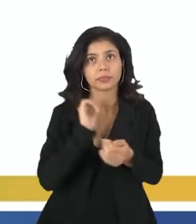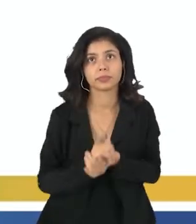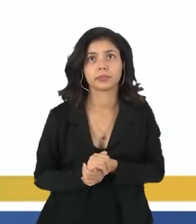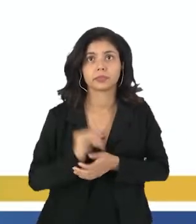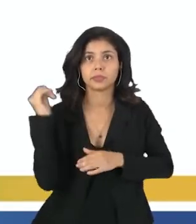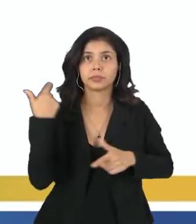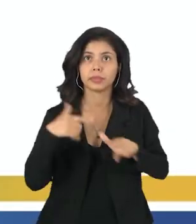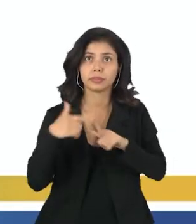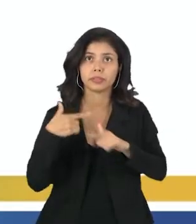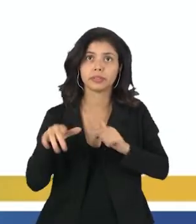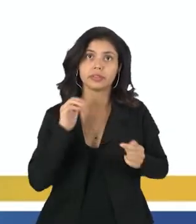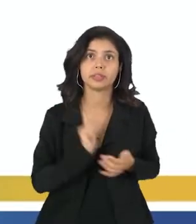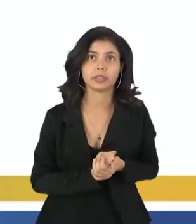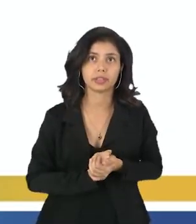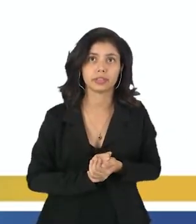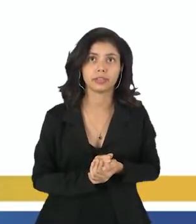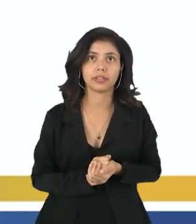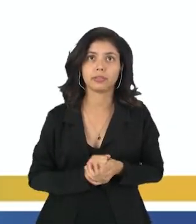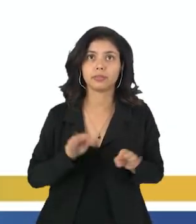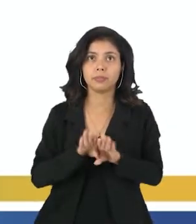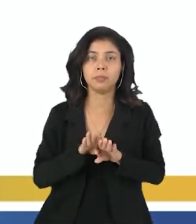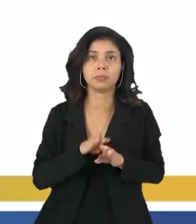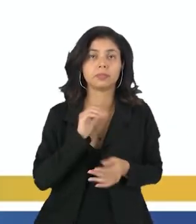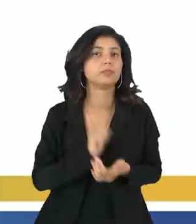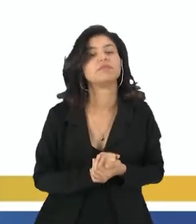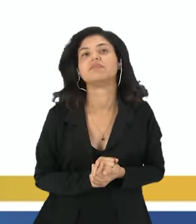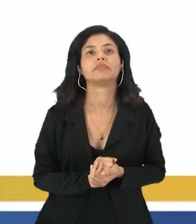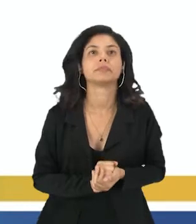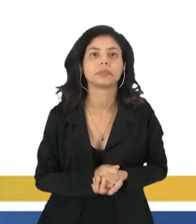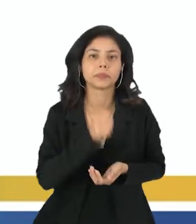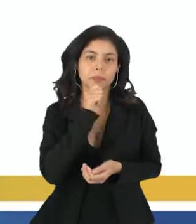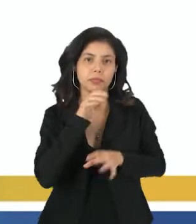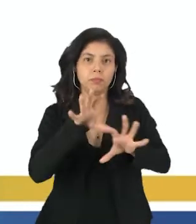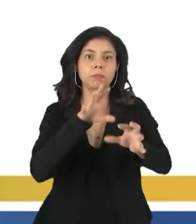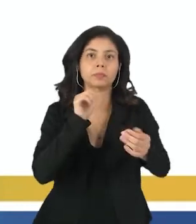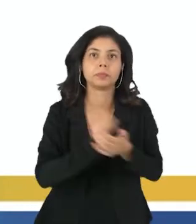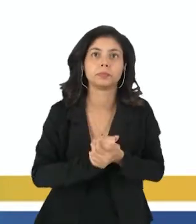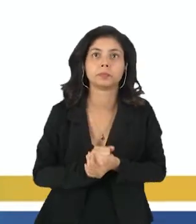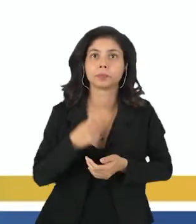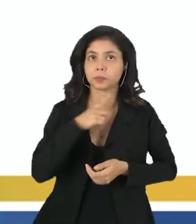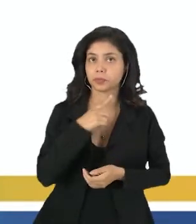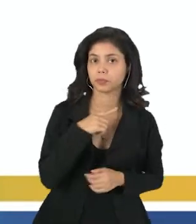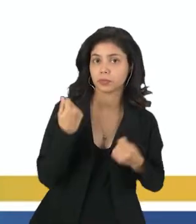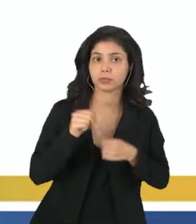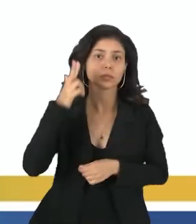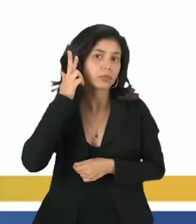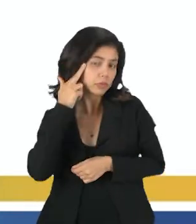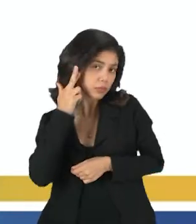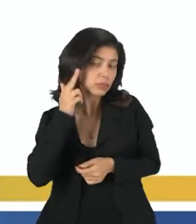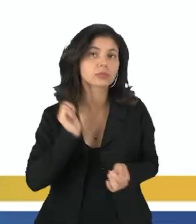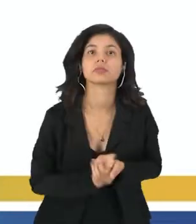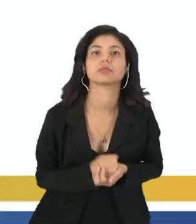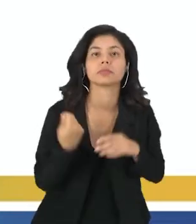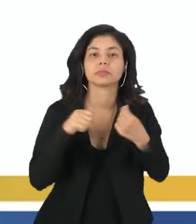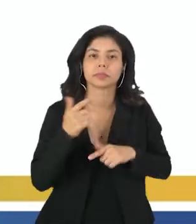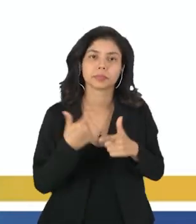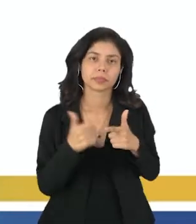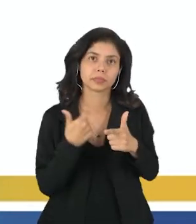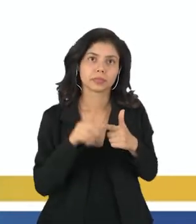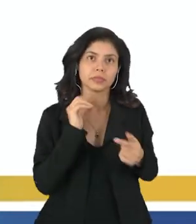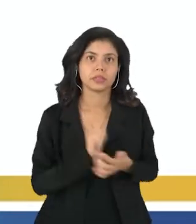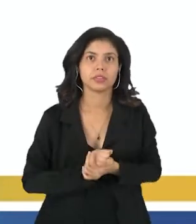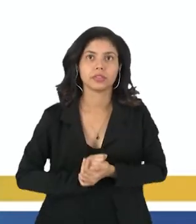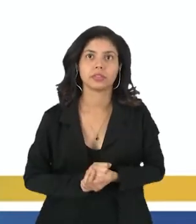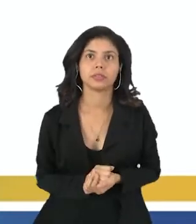trabalho. Isso é uma máquina térmica. E aí nós temos que isso tem que ser natural pessoal, mas tem problemas,